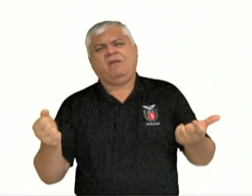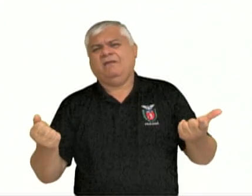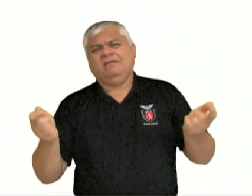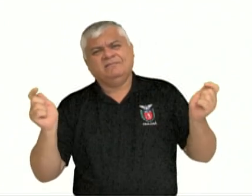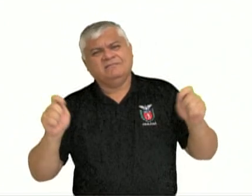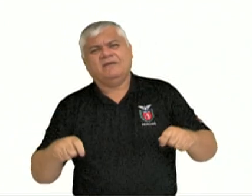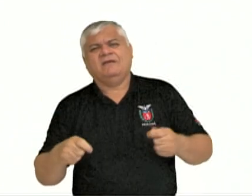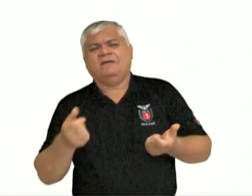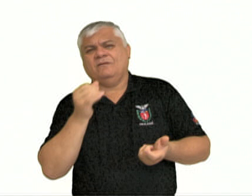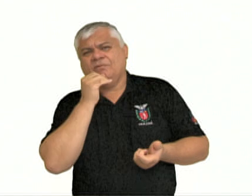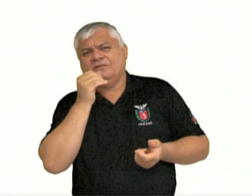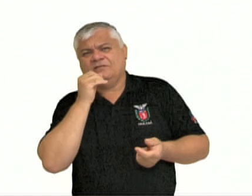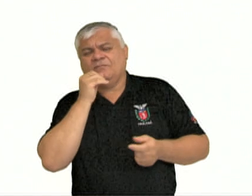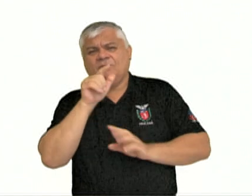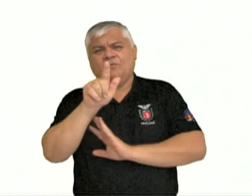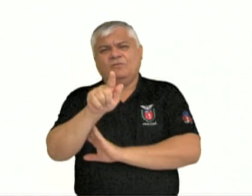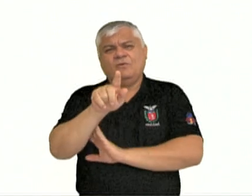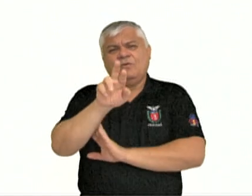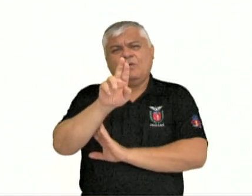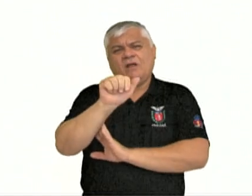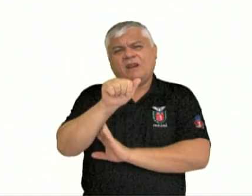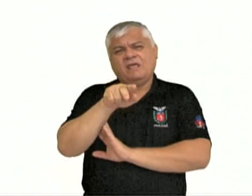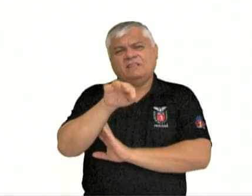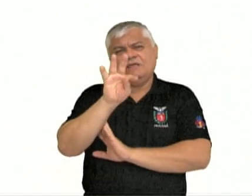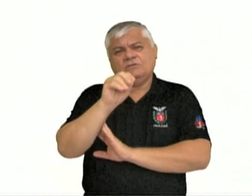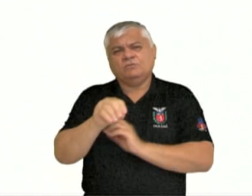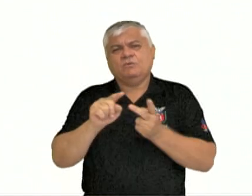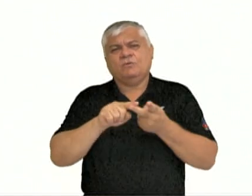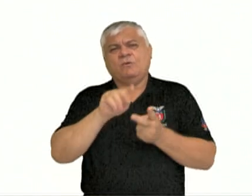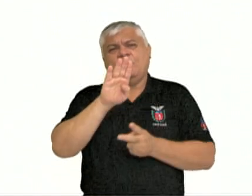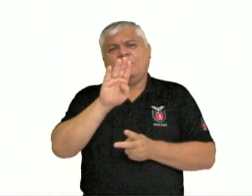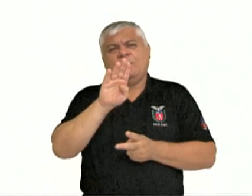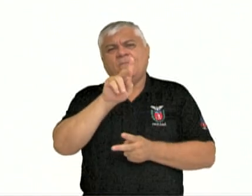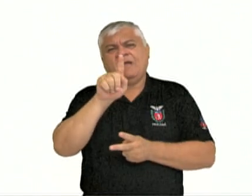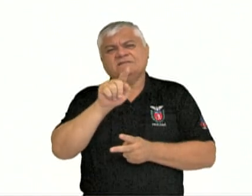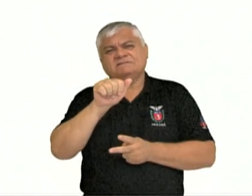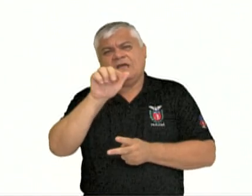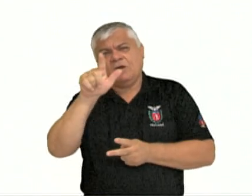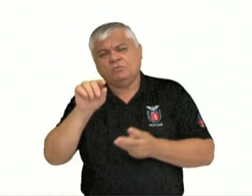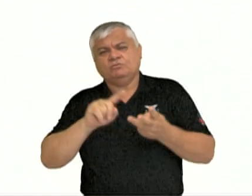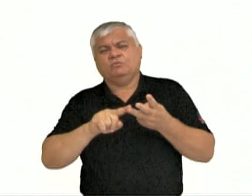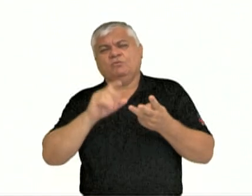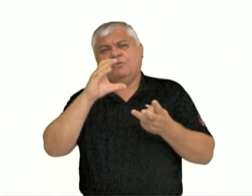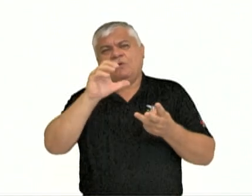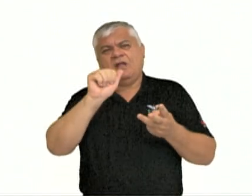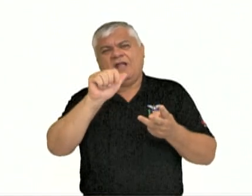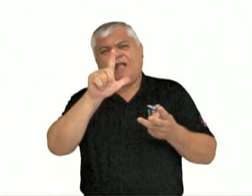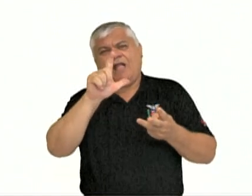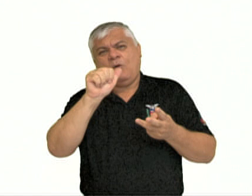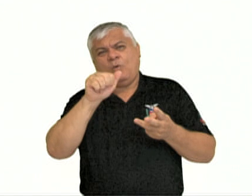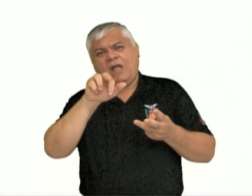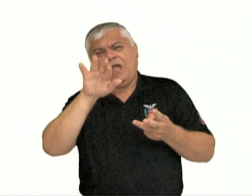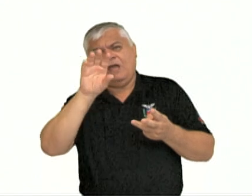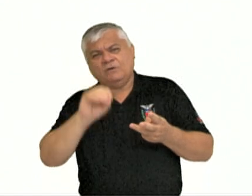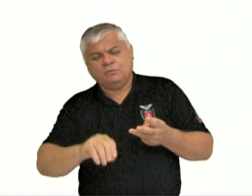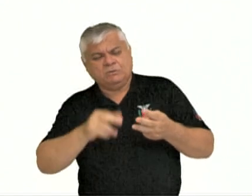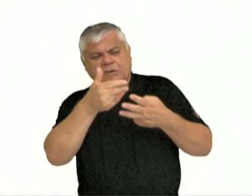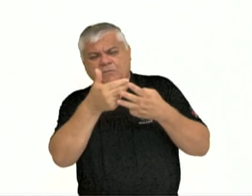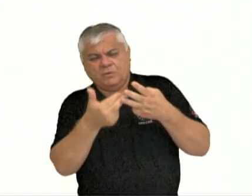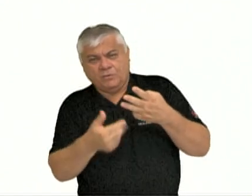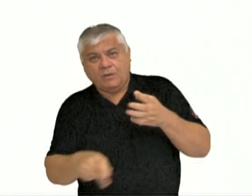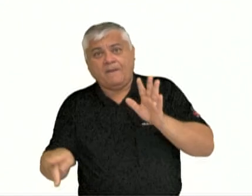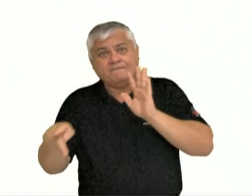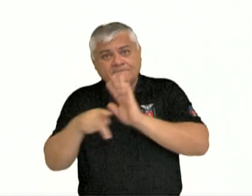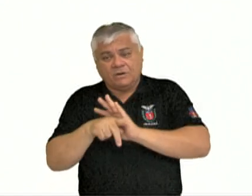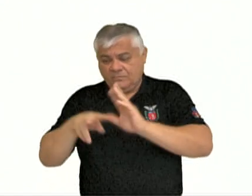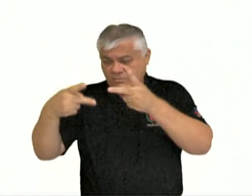como o granito, o basalto, a rocha calcária, são usados pelas